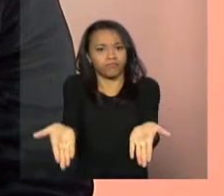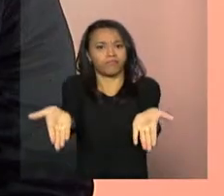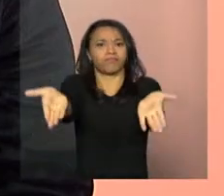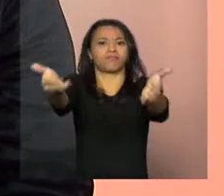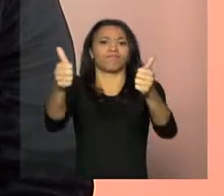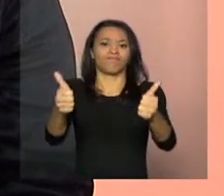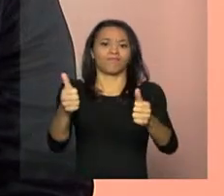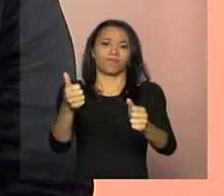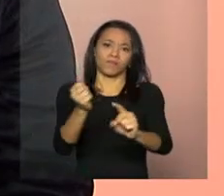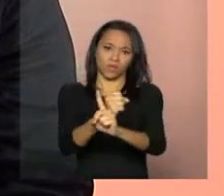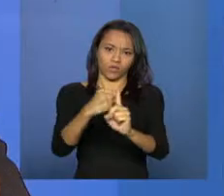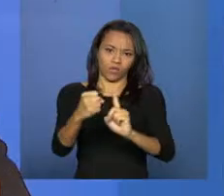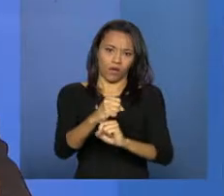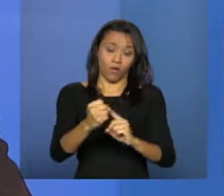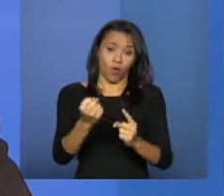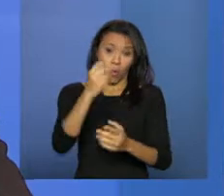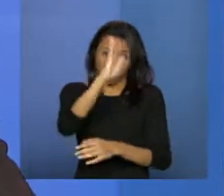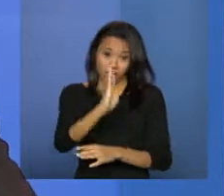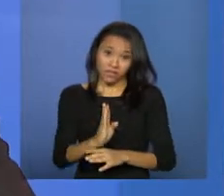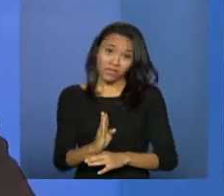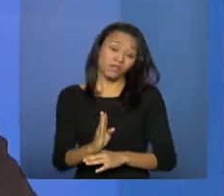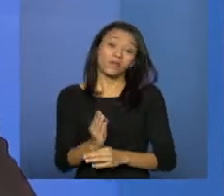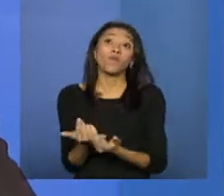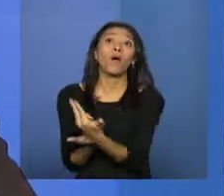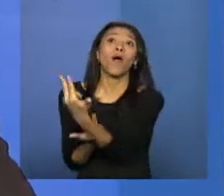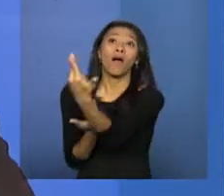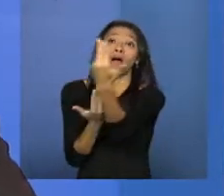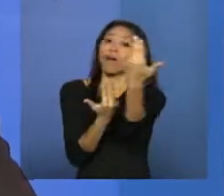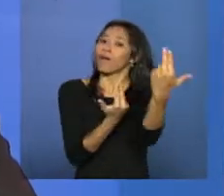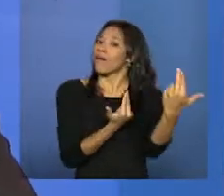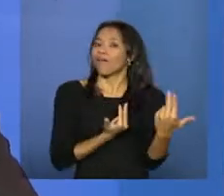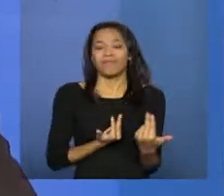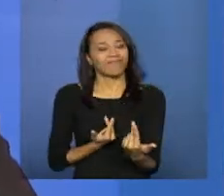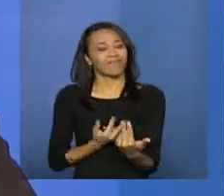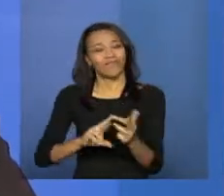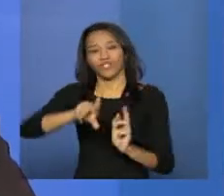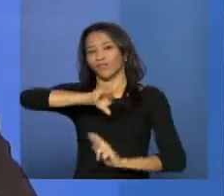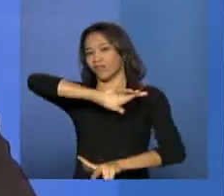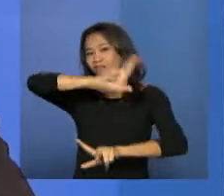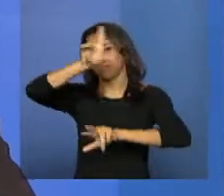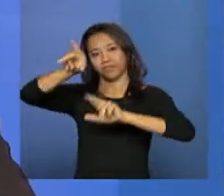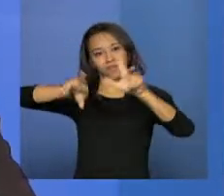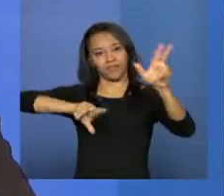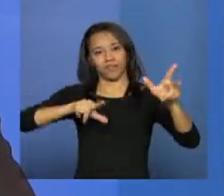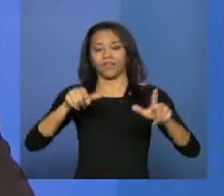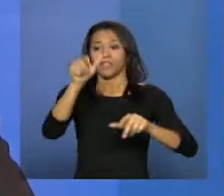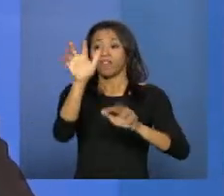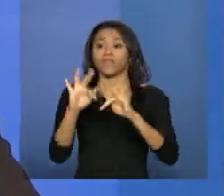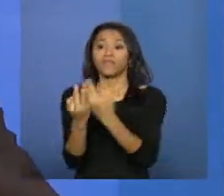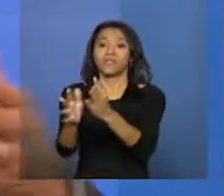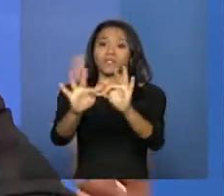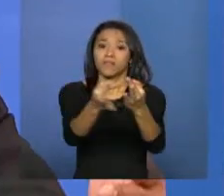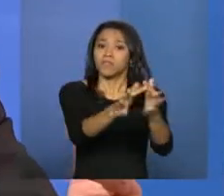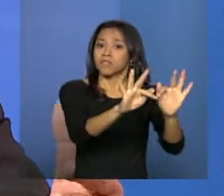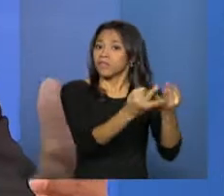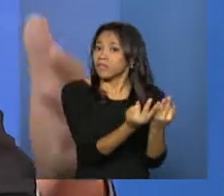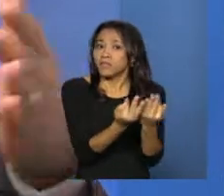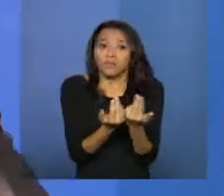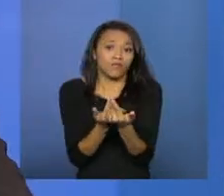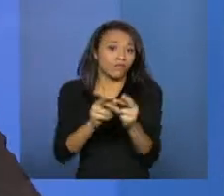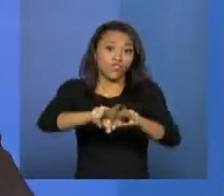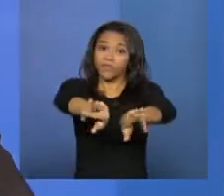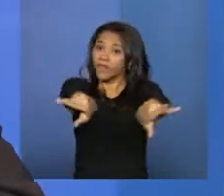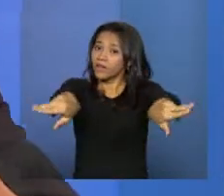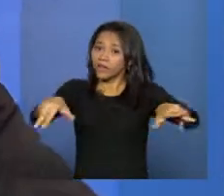O Brasil não é igual, as vulnerabilidades, as situações de risco que vivenciam famílias e indivíduos se diferenciam.